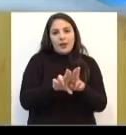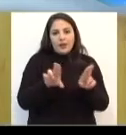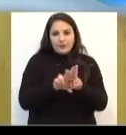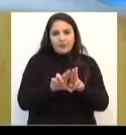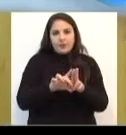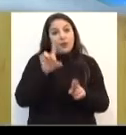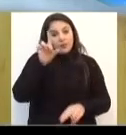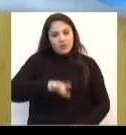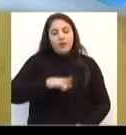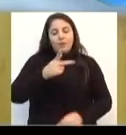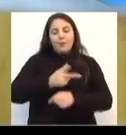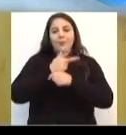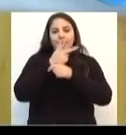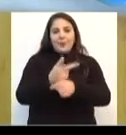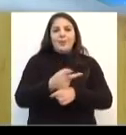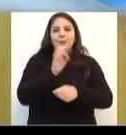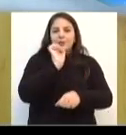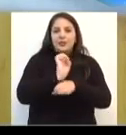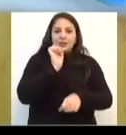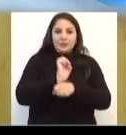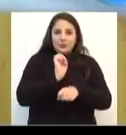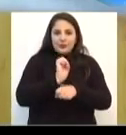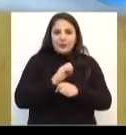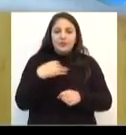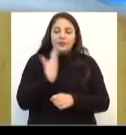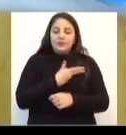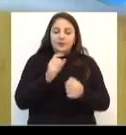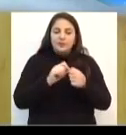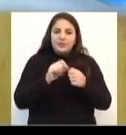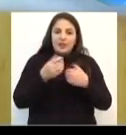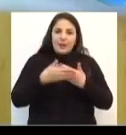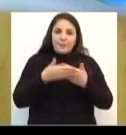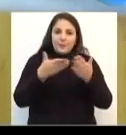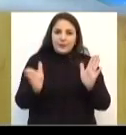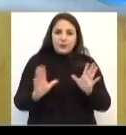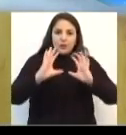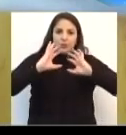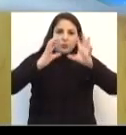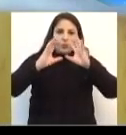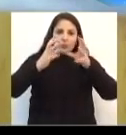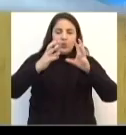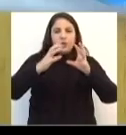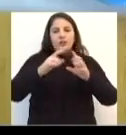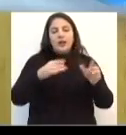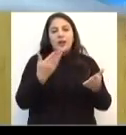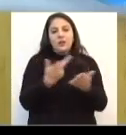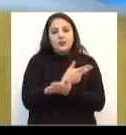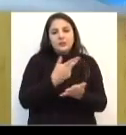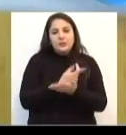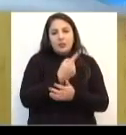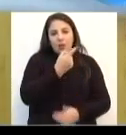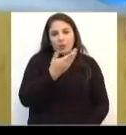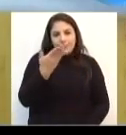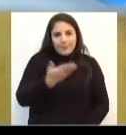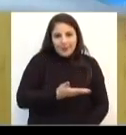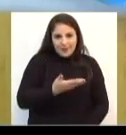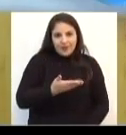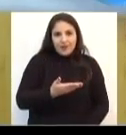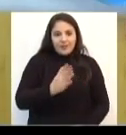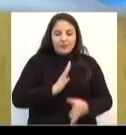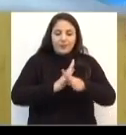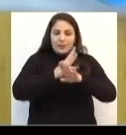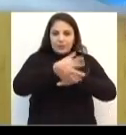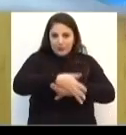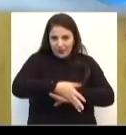campeã estadual da modalidade. E eles farão essa abertura do vôleibol, que vai acontecer às 1h30 da madrugada,